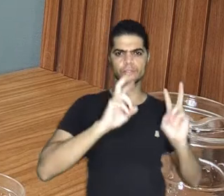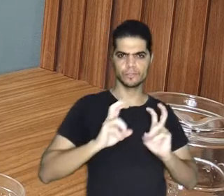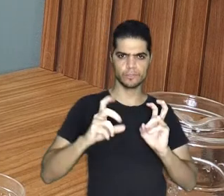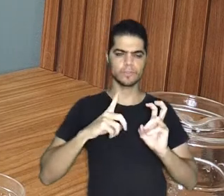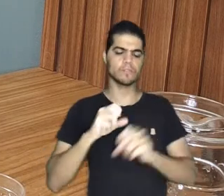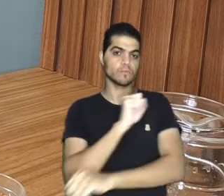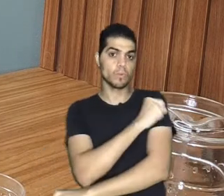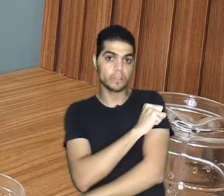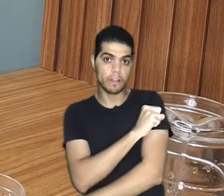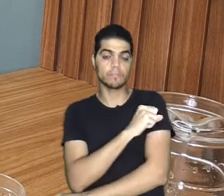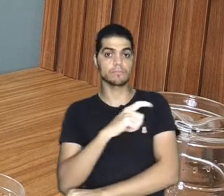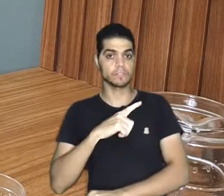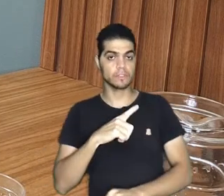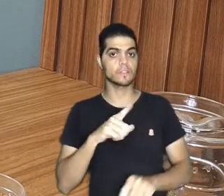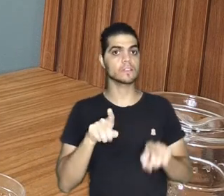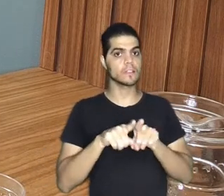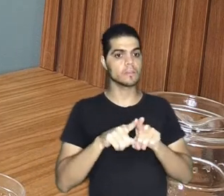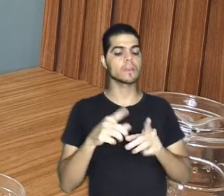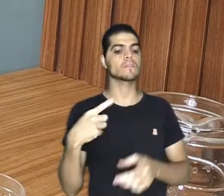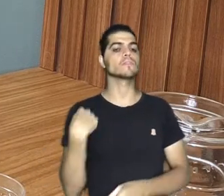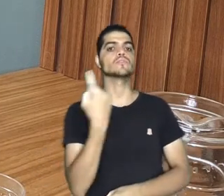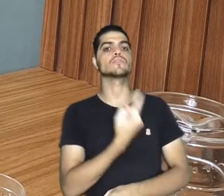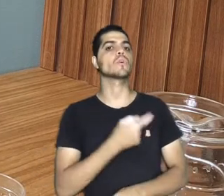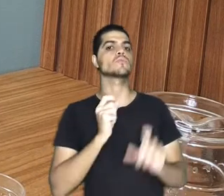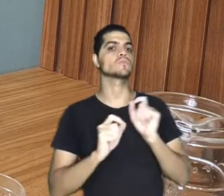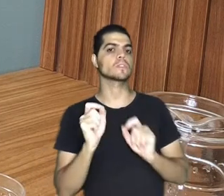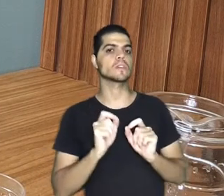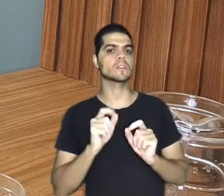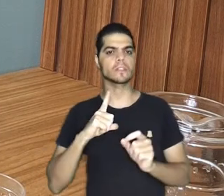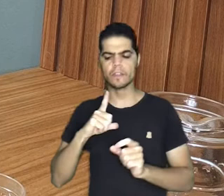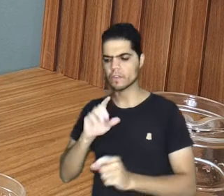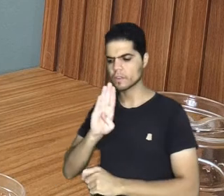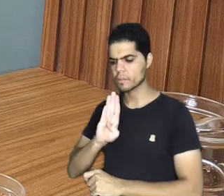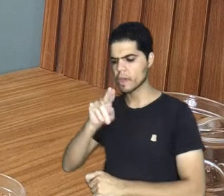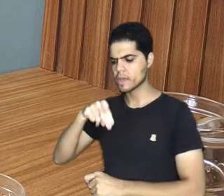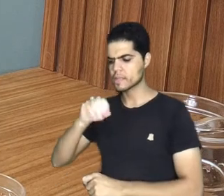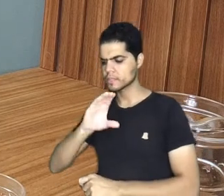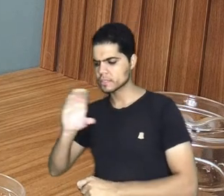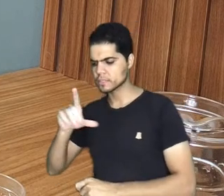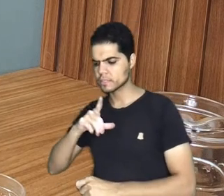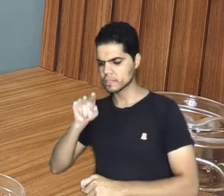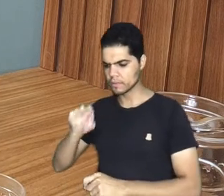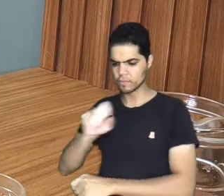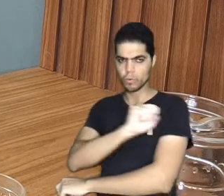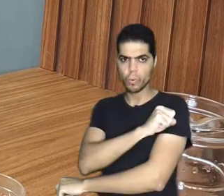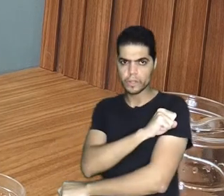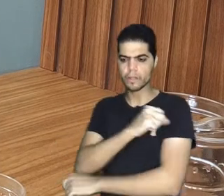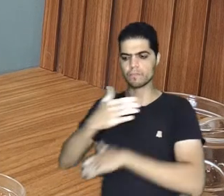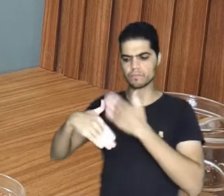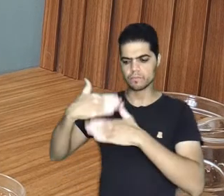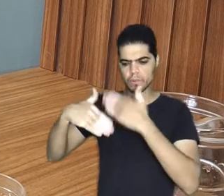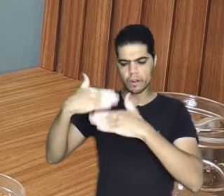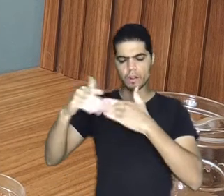ali no oitavo ano. A gente, olhando até na BNCC, as habilidades do oitavo ano, a partir da quinta habilidade,